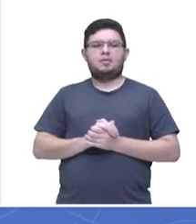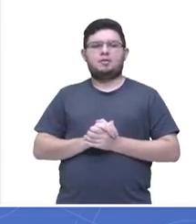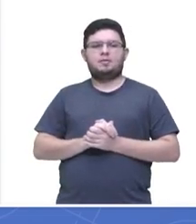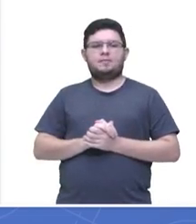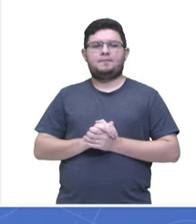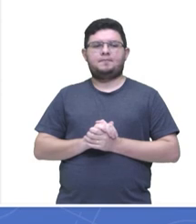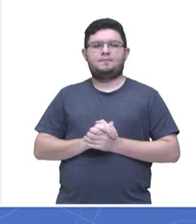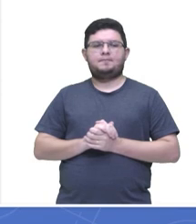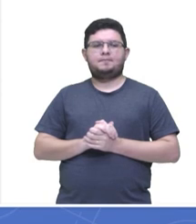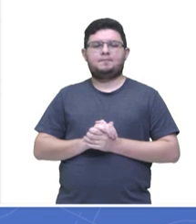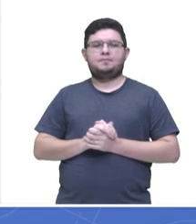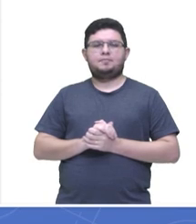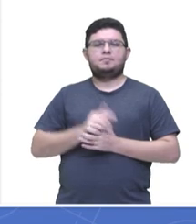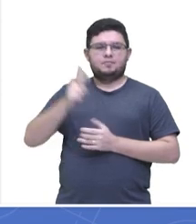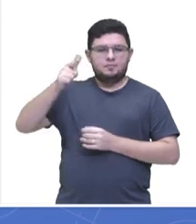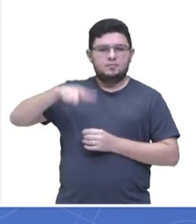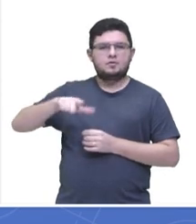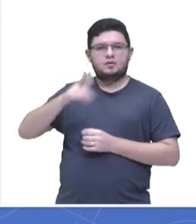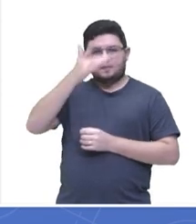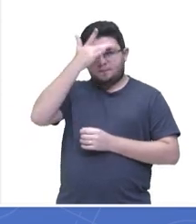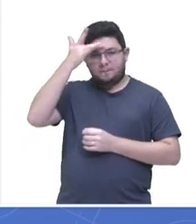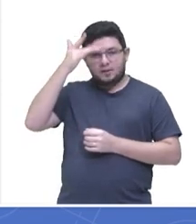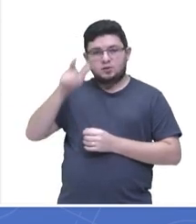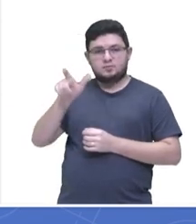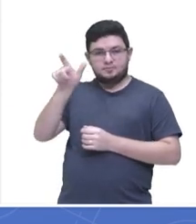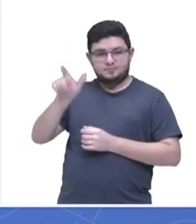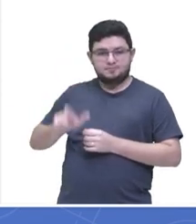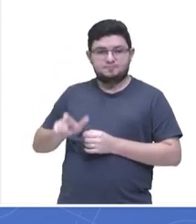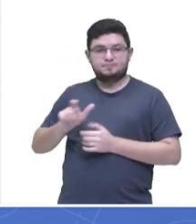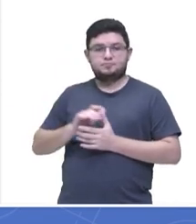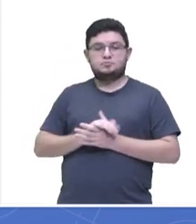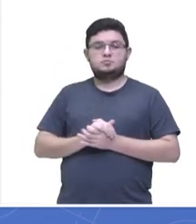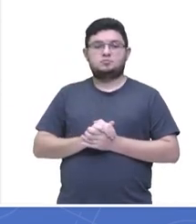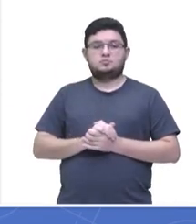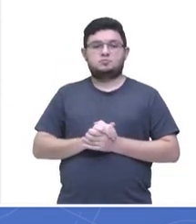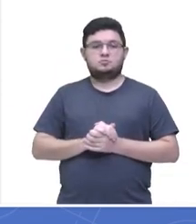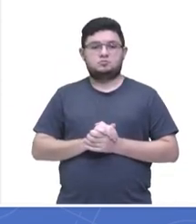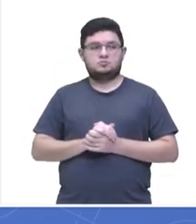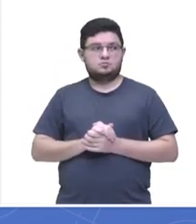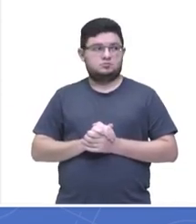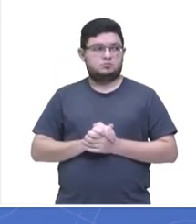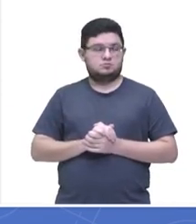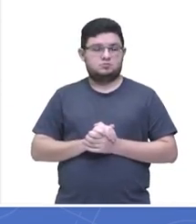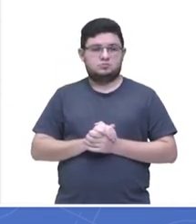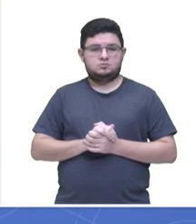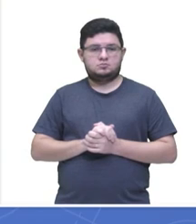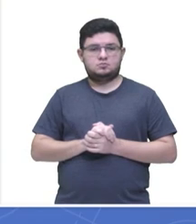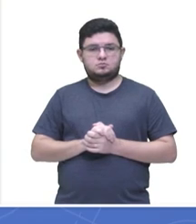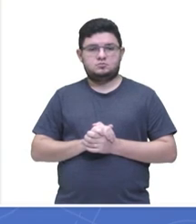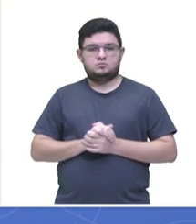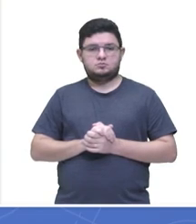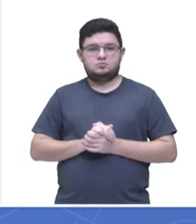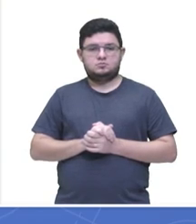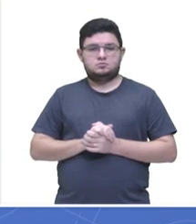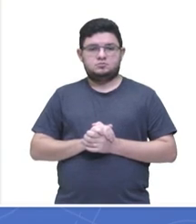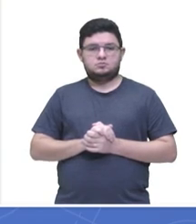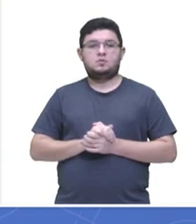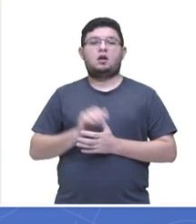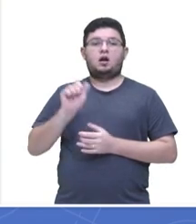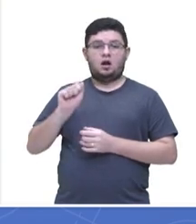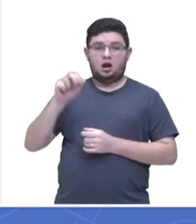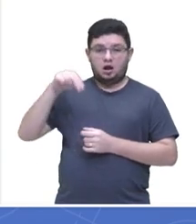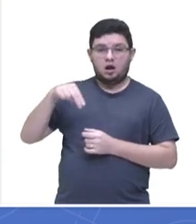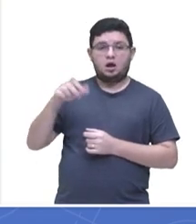Além dela, tem mais alguém? Vejamos, esperar mais um pouquinho. Então, olha só, está aqui, a Ana